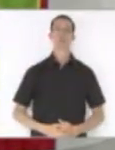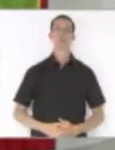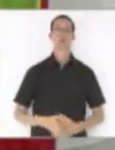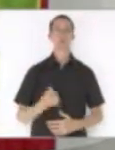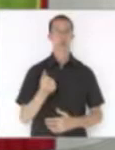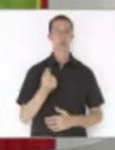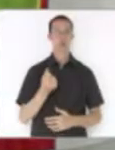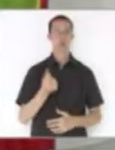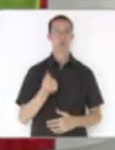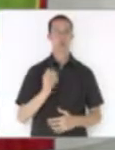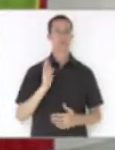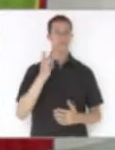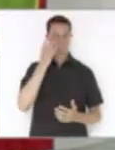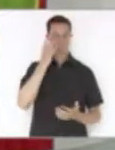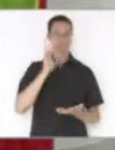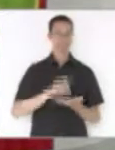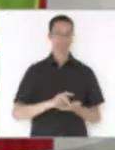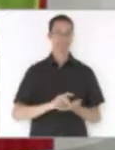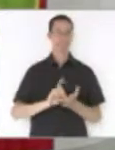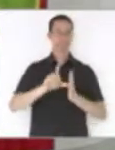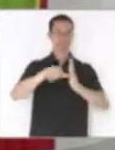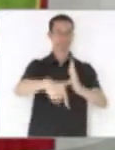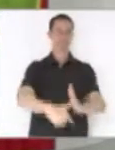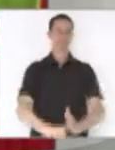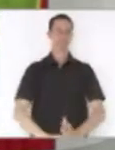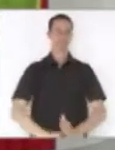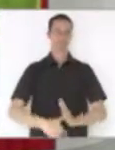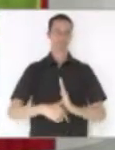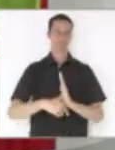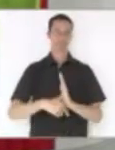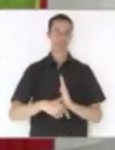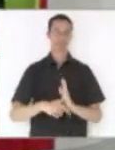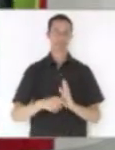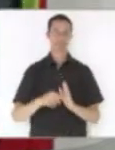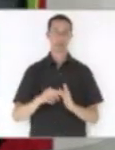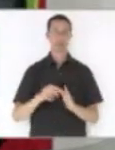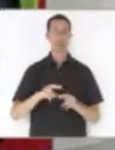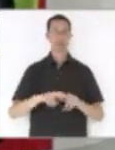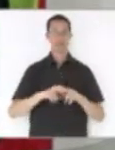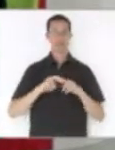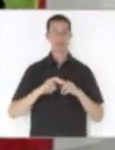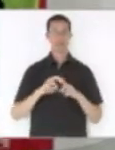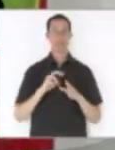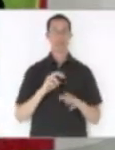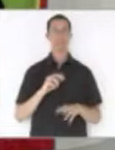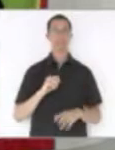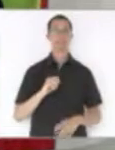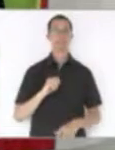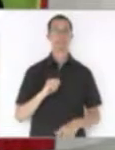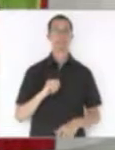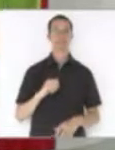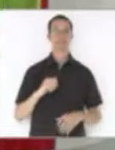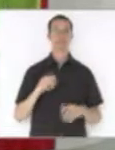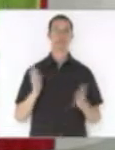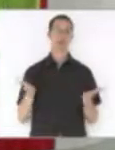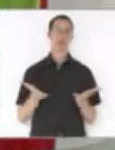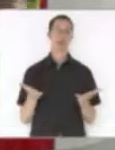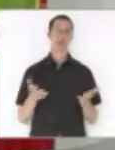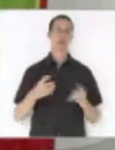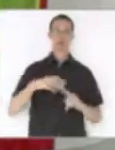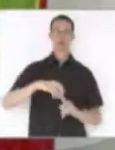Reconheceu tardiamente e, por isso, que mesmo que se enalteça, Santa Catarina